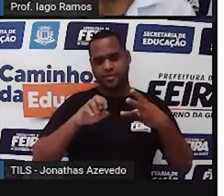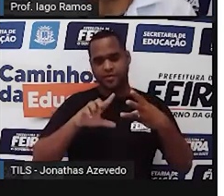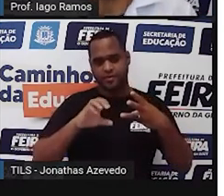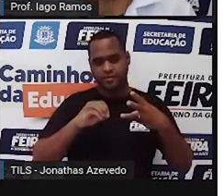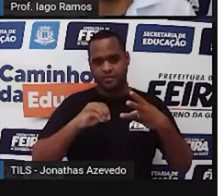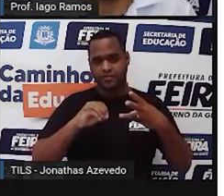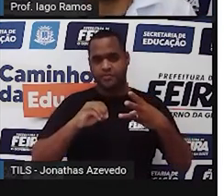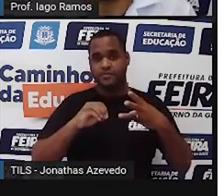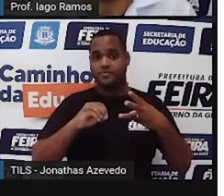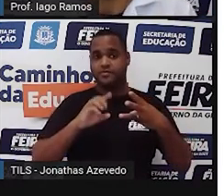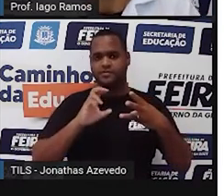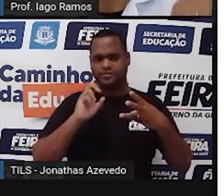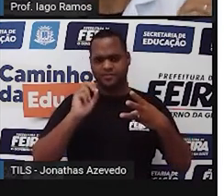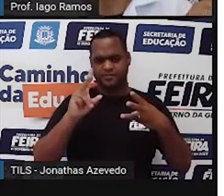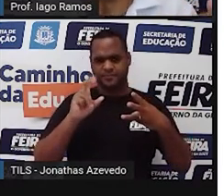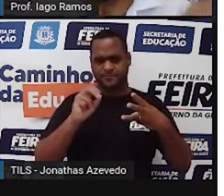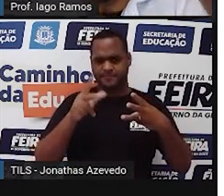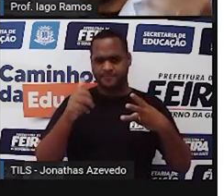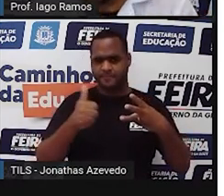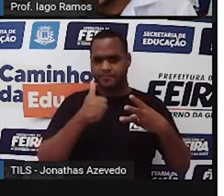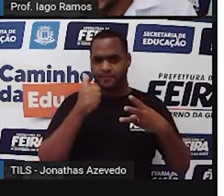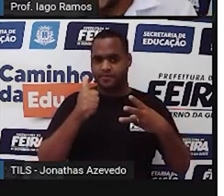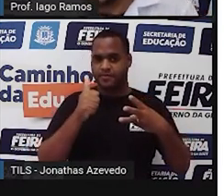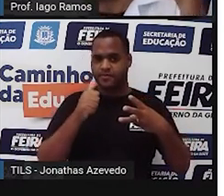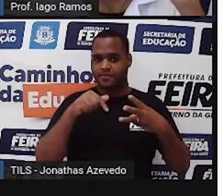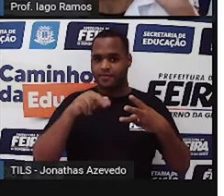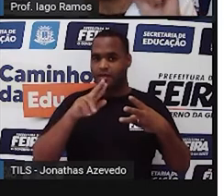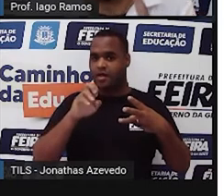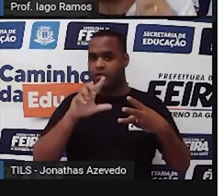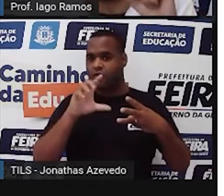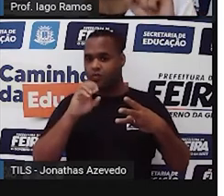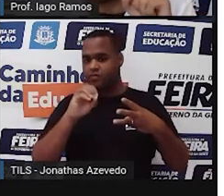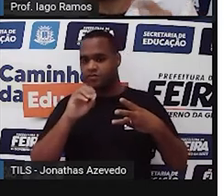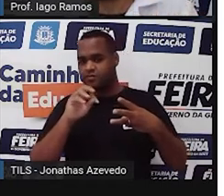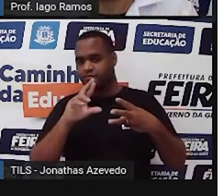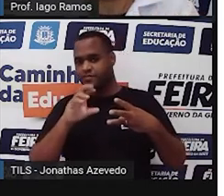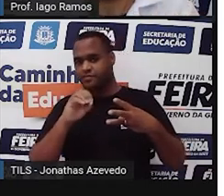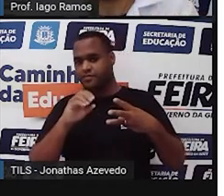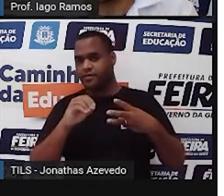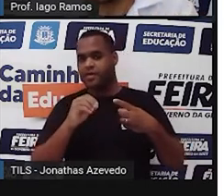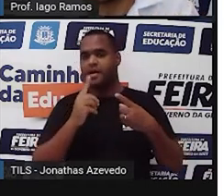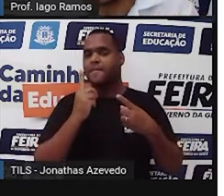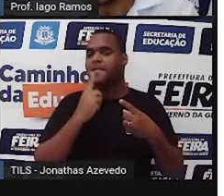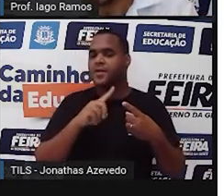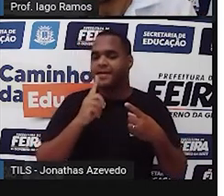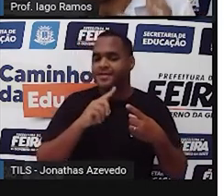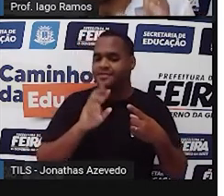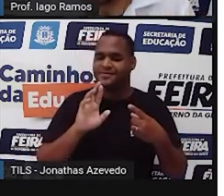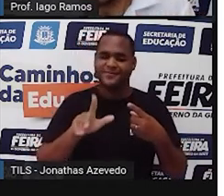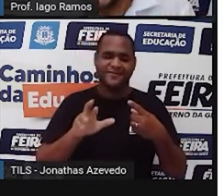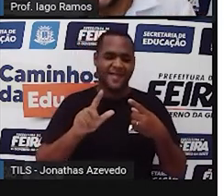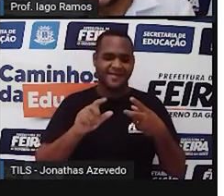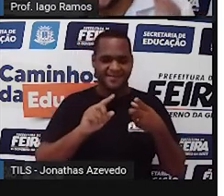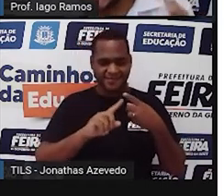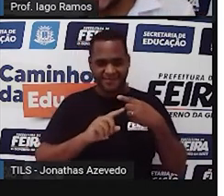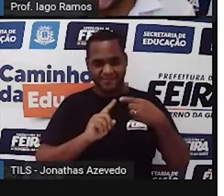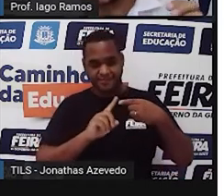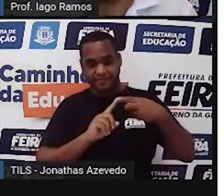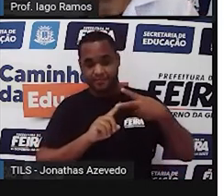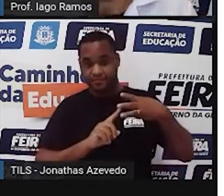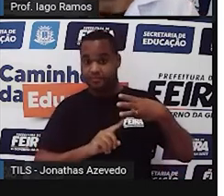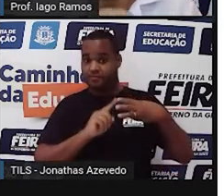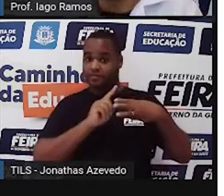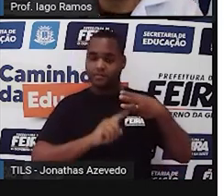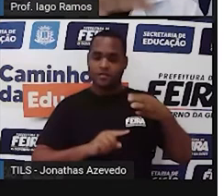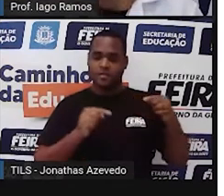certo? Tá bom? Quilolitro. Eu não falei pirulitro, certo? Bom, beleza.